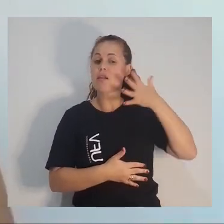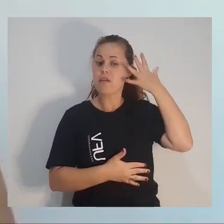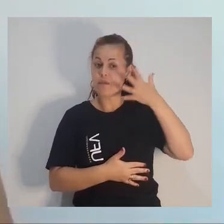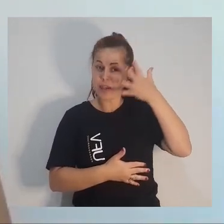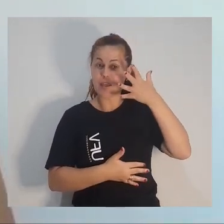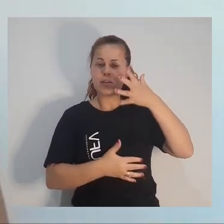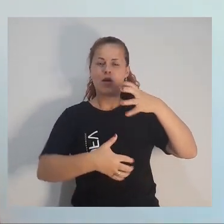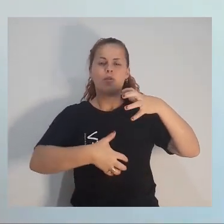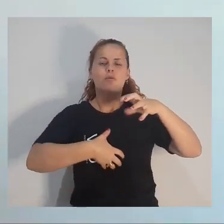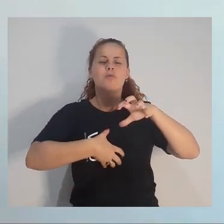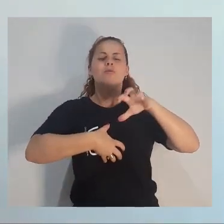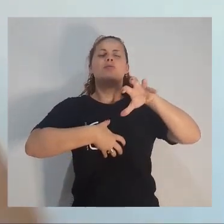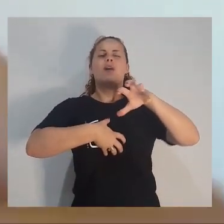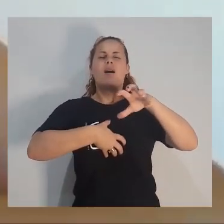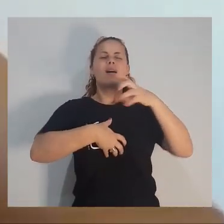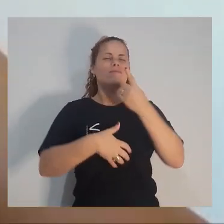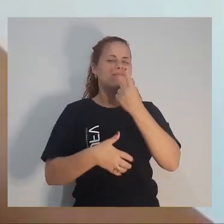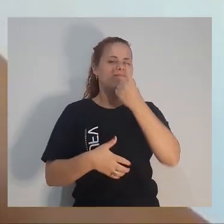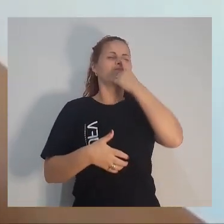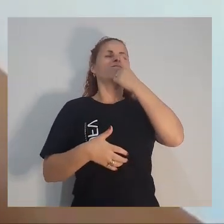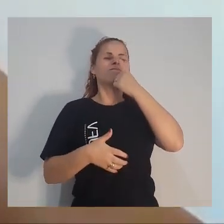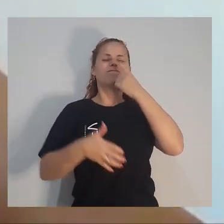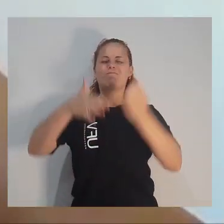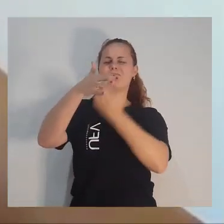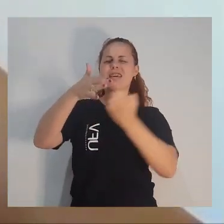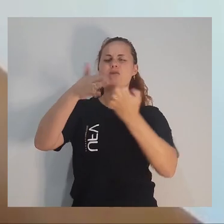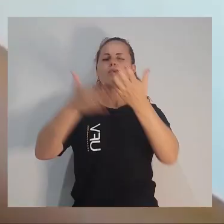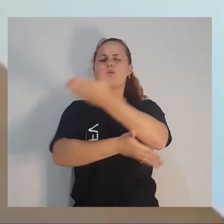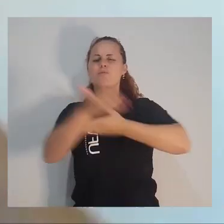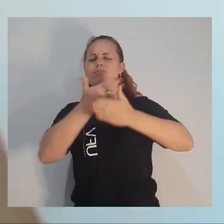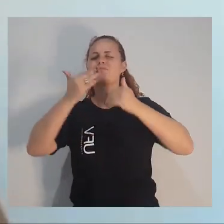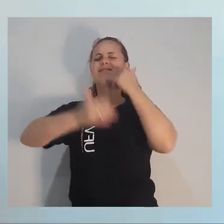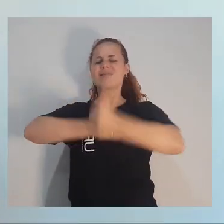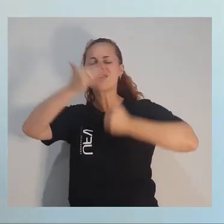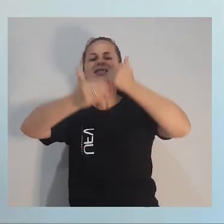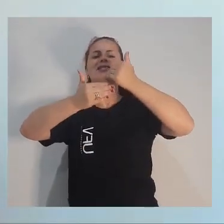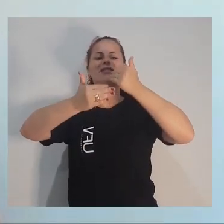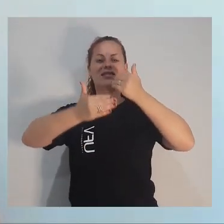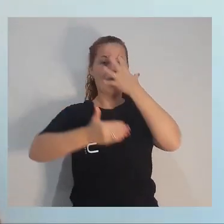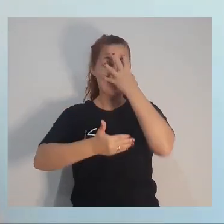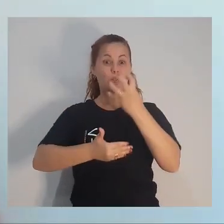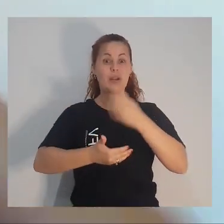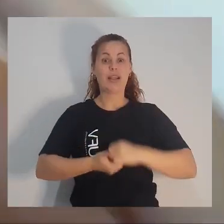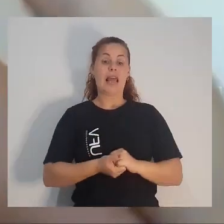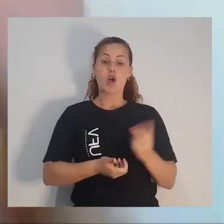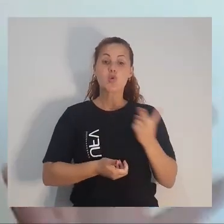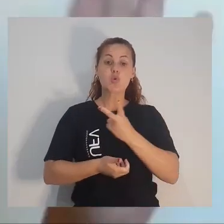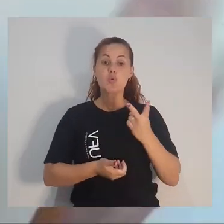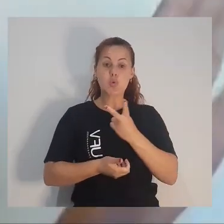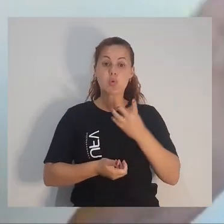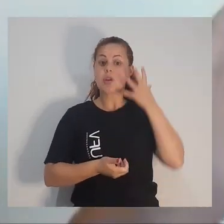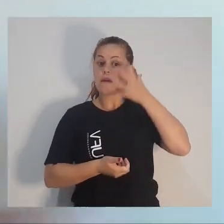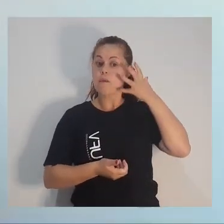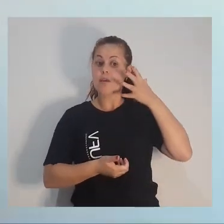picada pelo mosquitinho do empreendedorismo, da inovação, me apaixonei por isso. Mas a partir desses dois eventos, a minha trajetória na